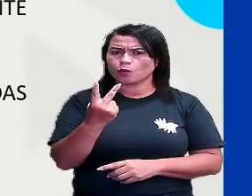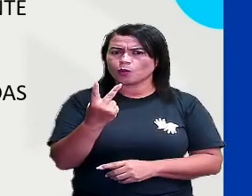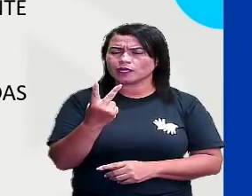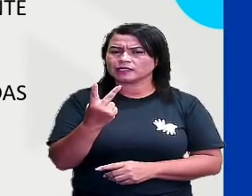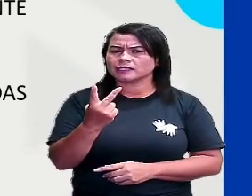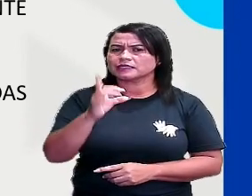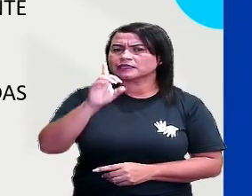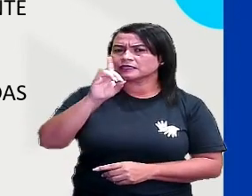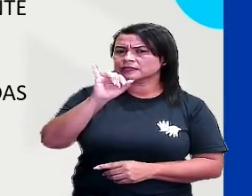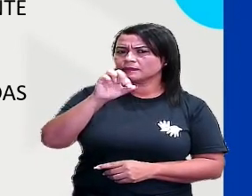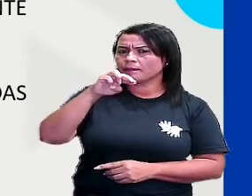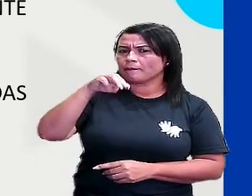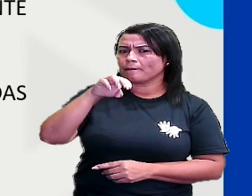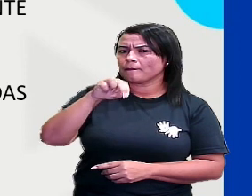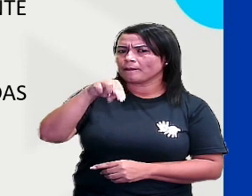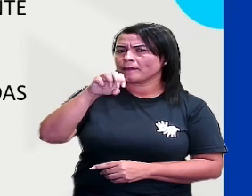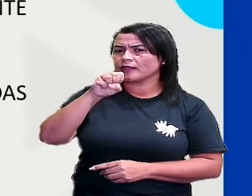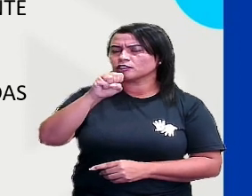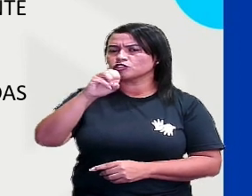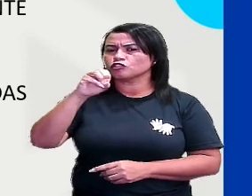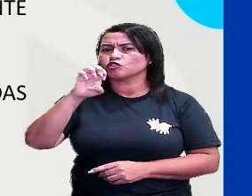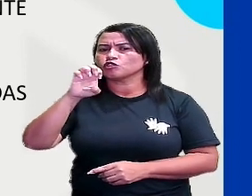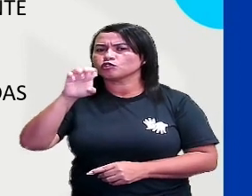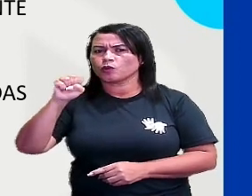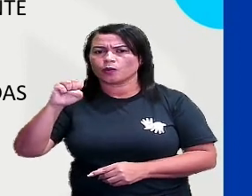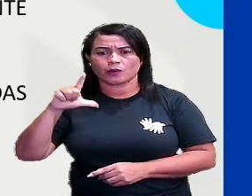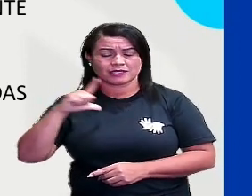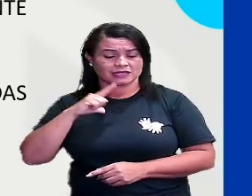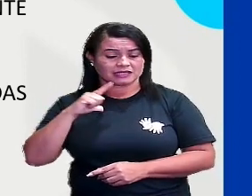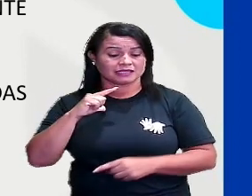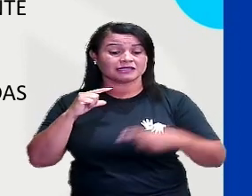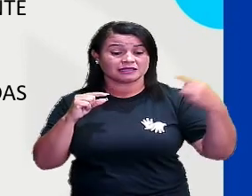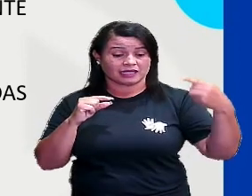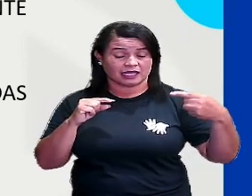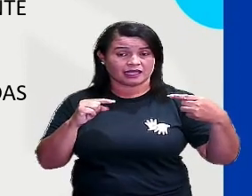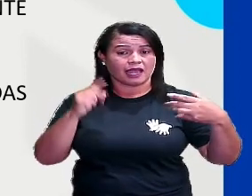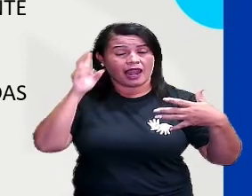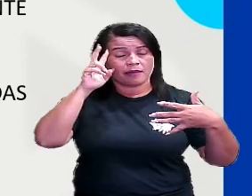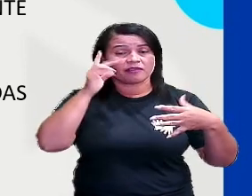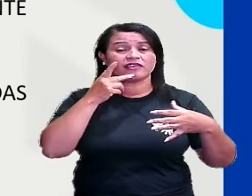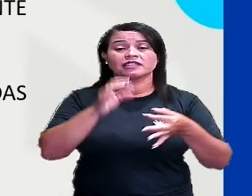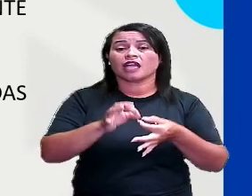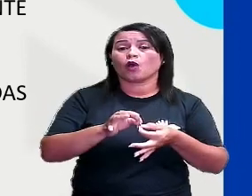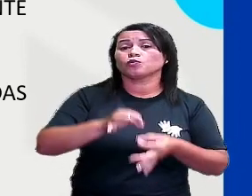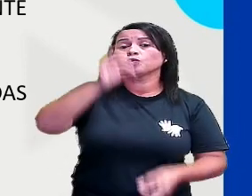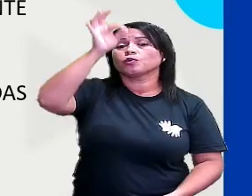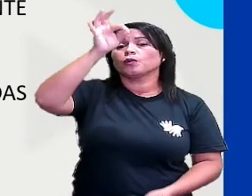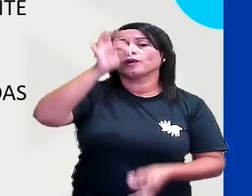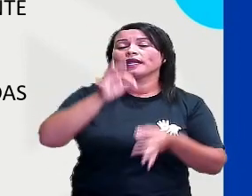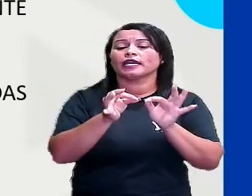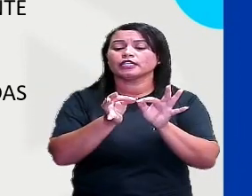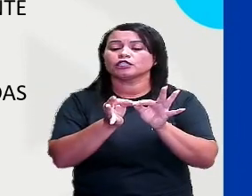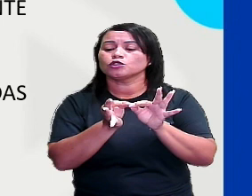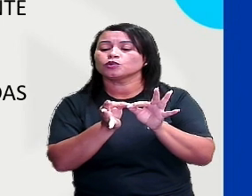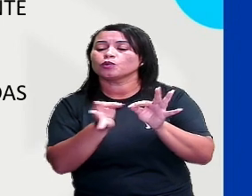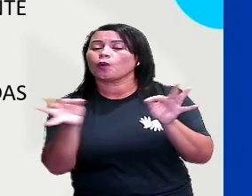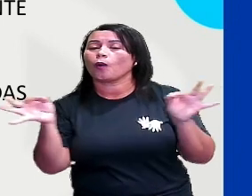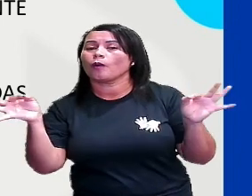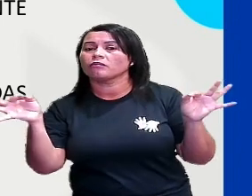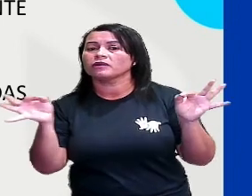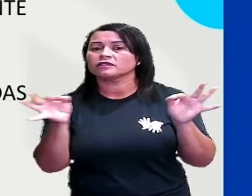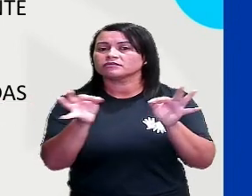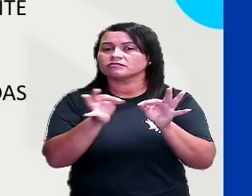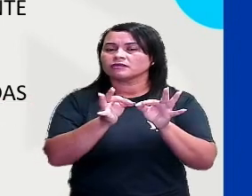O que é que a gente viu? Que as duas dimensões, né? Altura e comprimento é relacionada